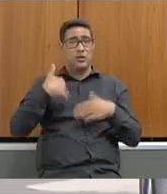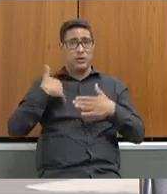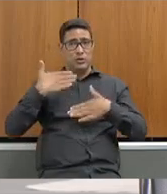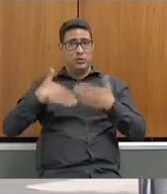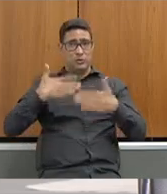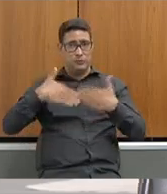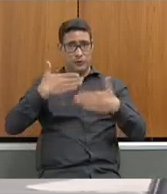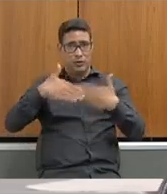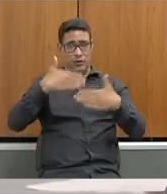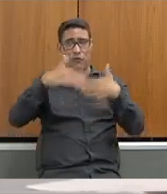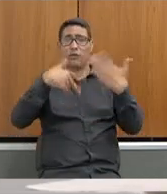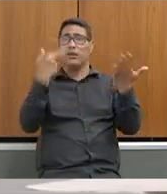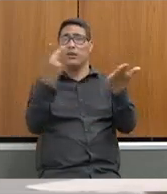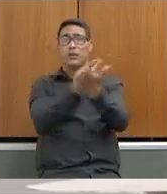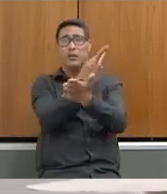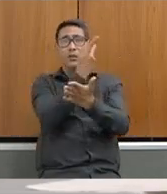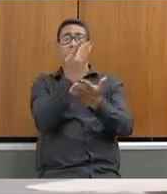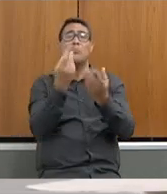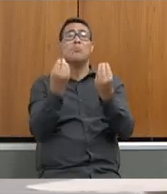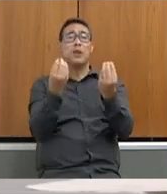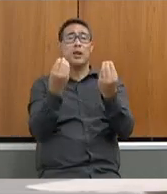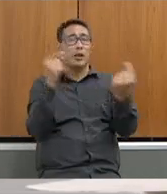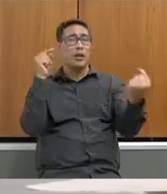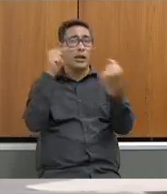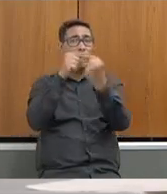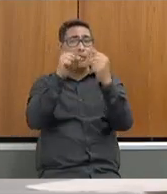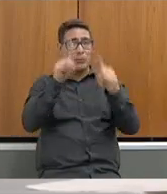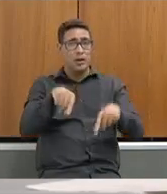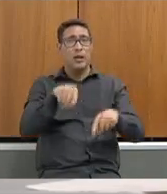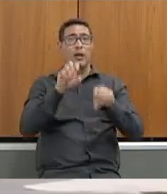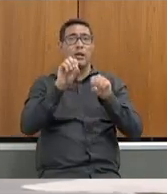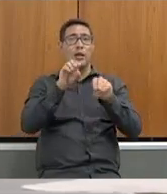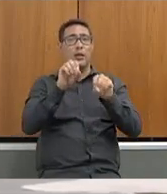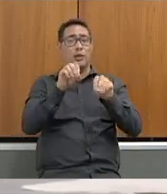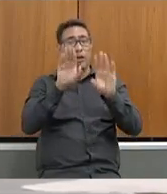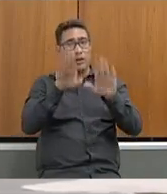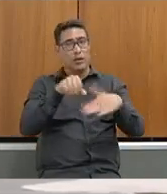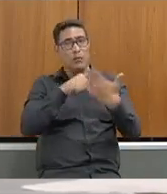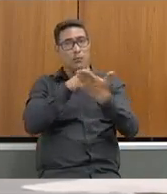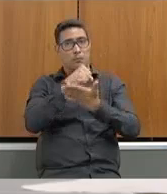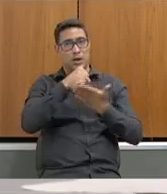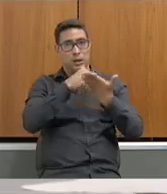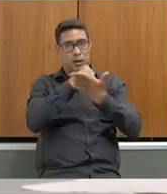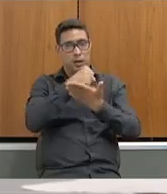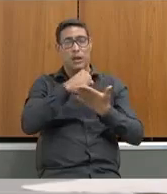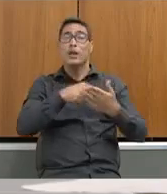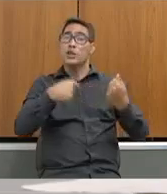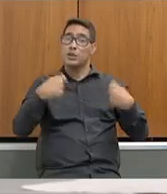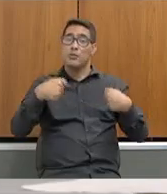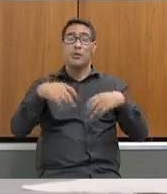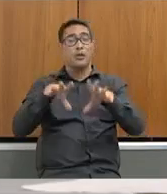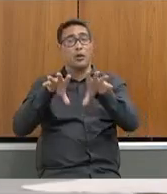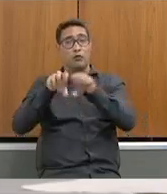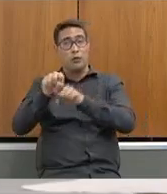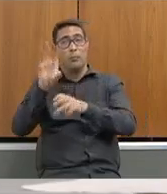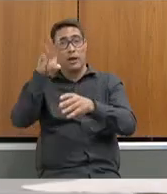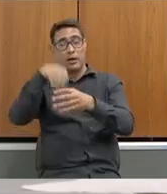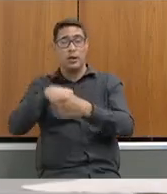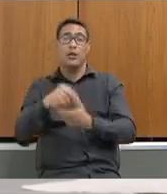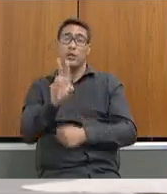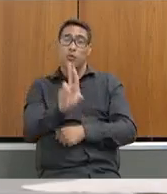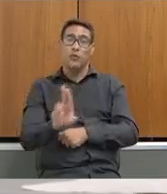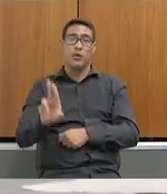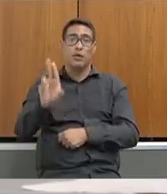ações para a educação básica. Precisamos de formar dentro dessas universidades